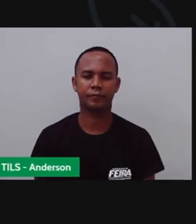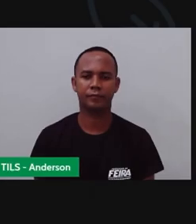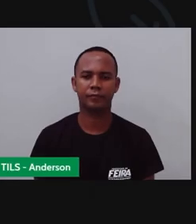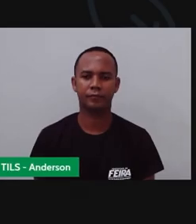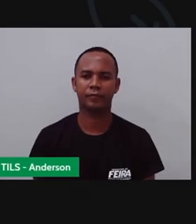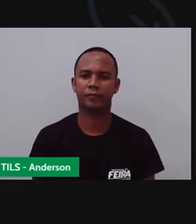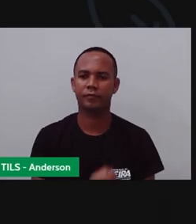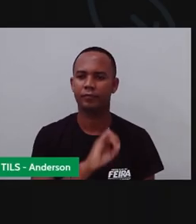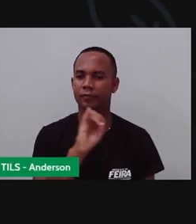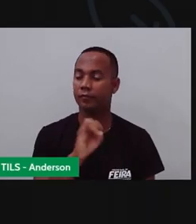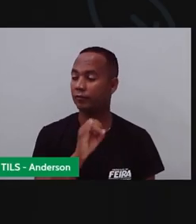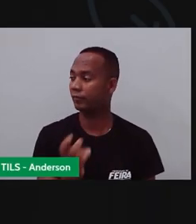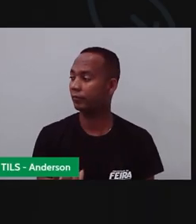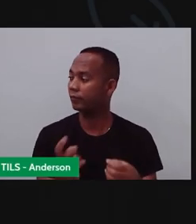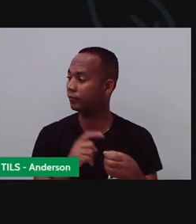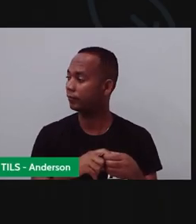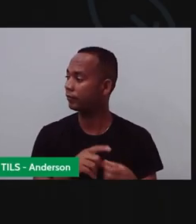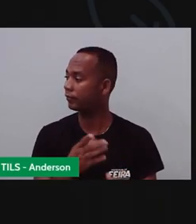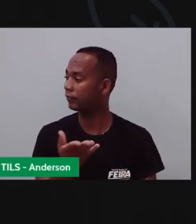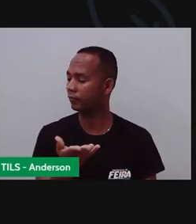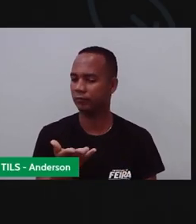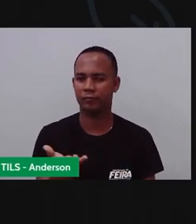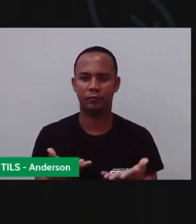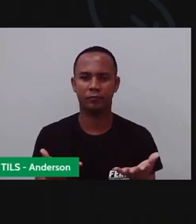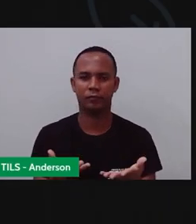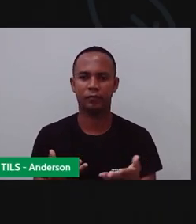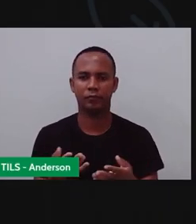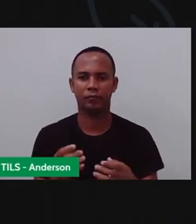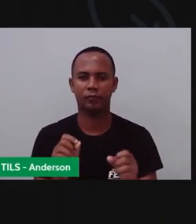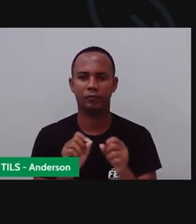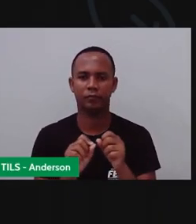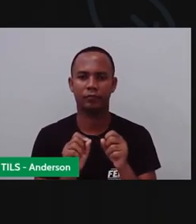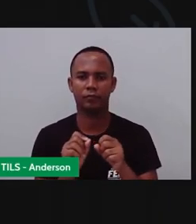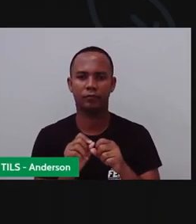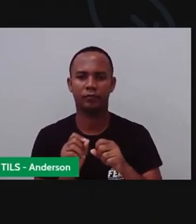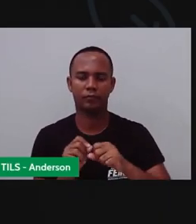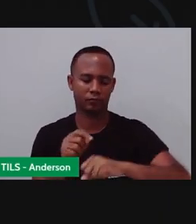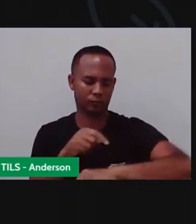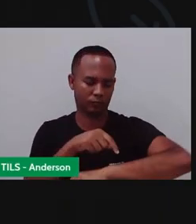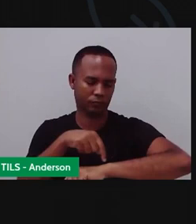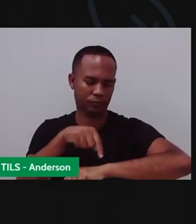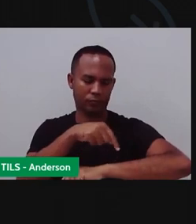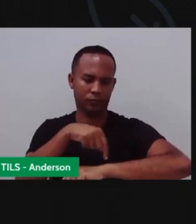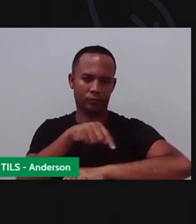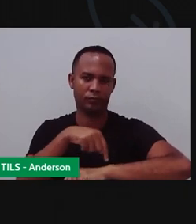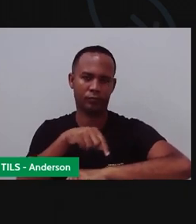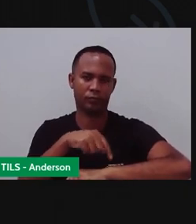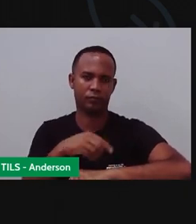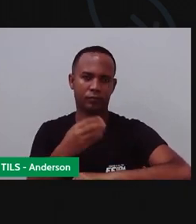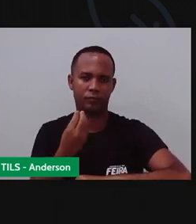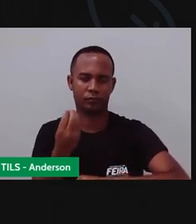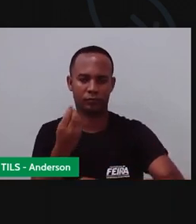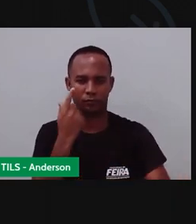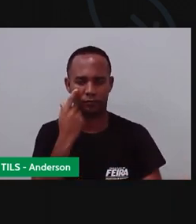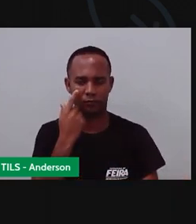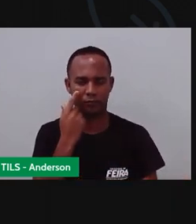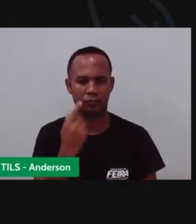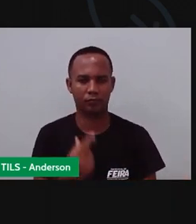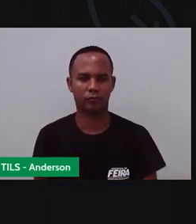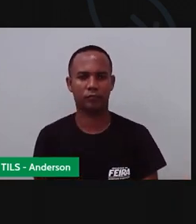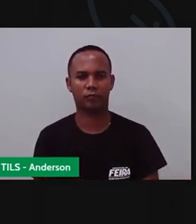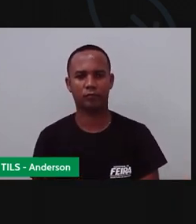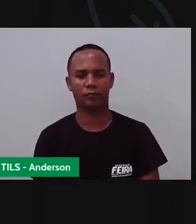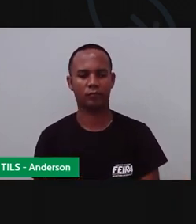Ô, voltando aqui, né, gente? Agora, produzir um relógio. Na verdade, não é um relógio, é só pra vocês